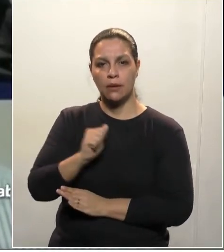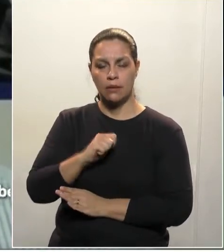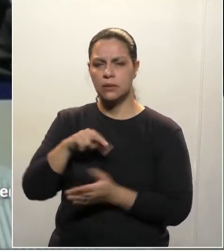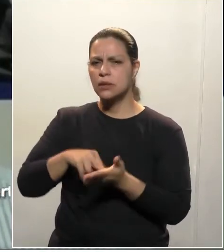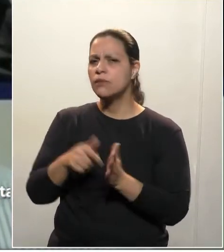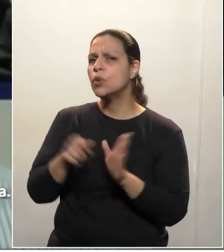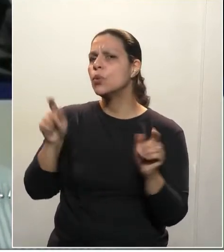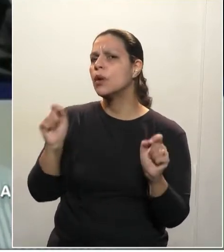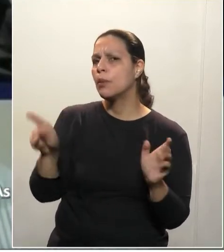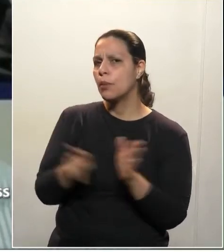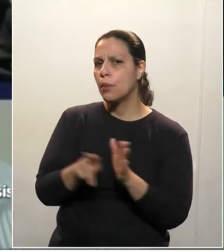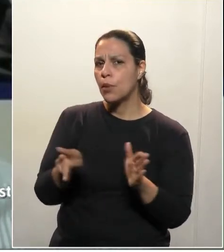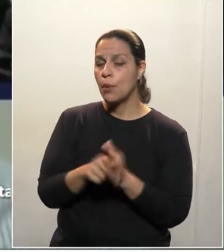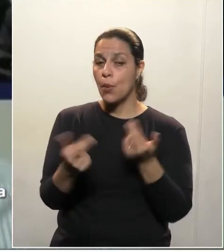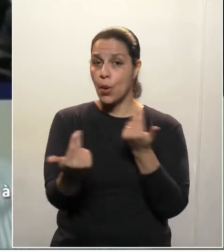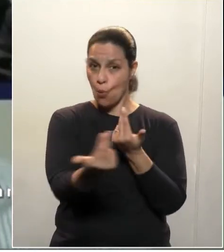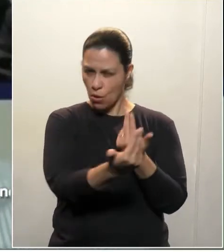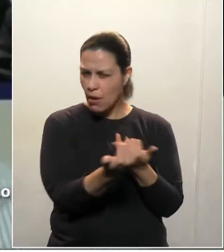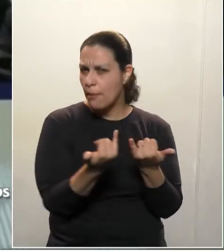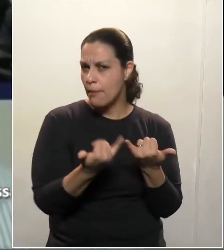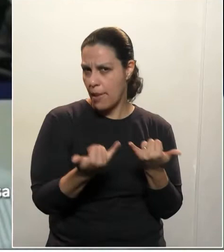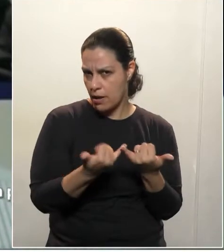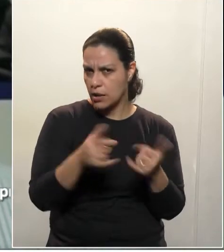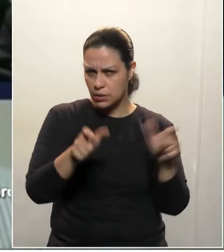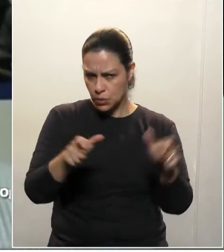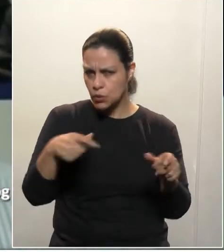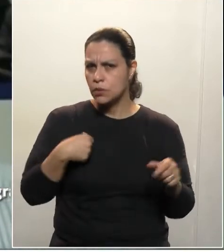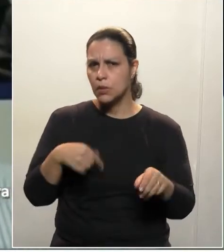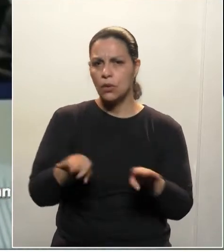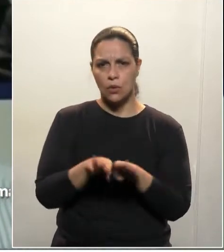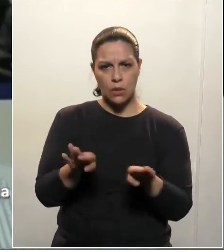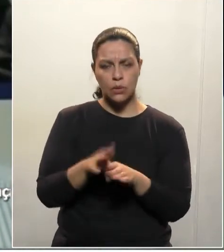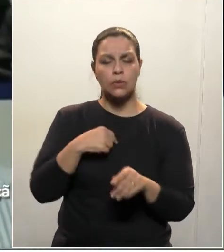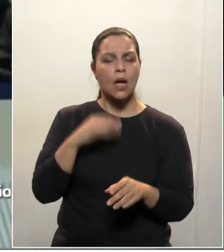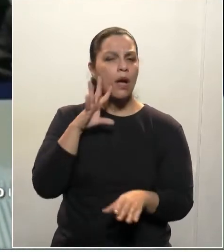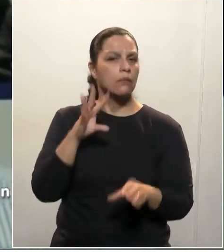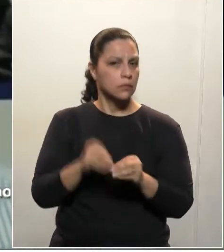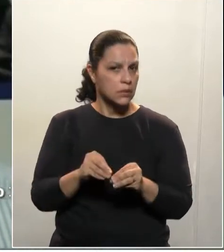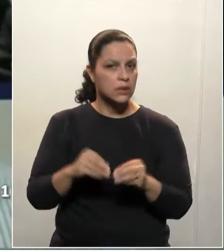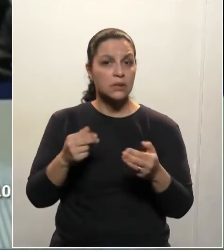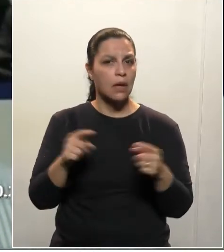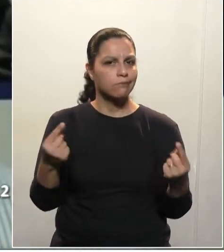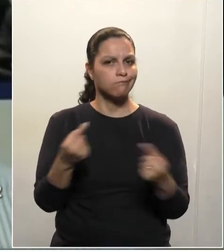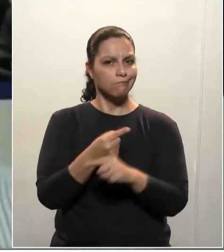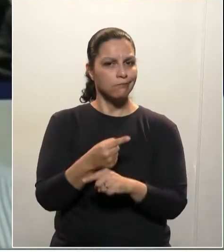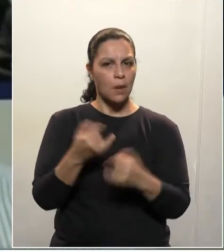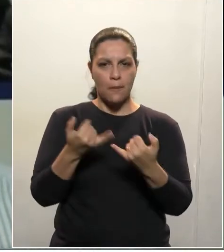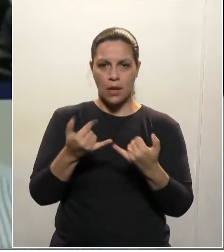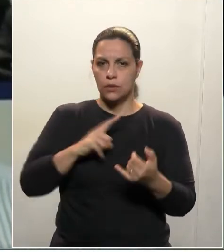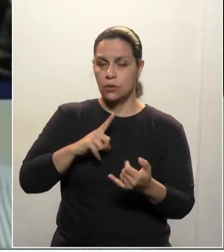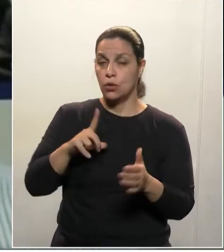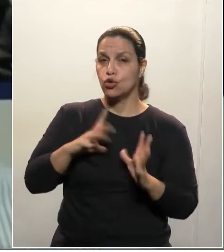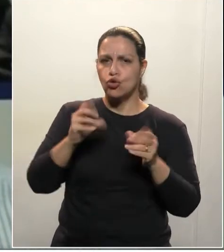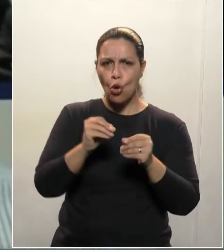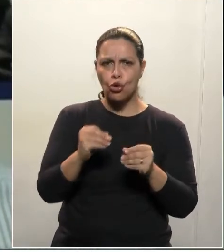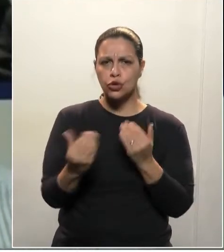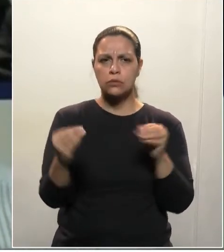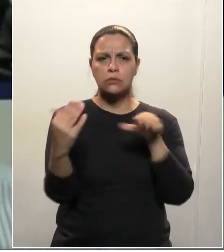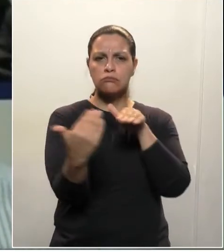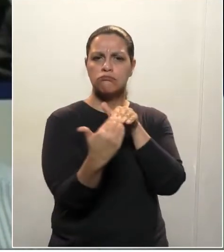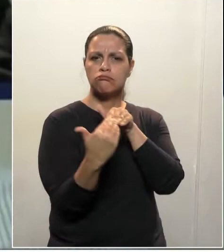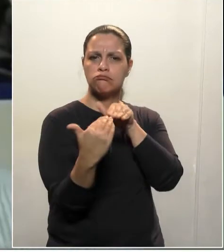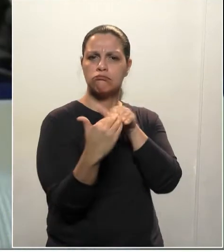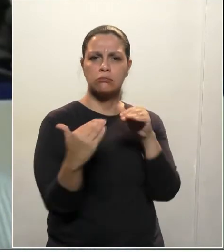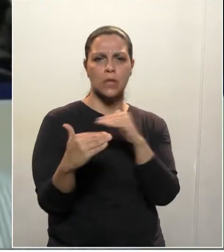que pode levar ao princípio da igualdade, mais popularmente conhecido, a uma compreensão equivocada de que todos devem ser tratados